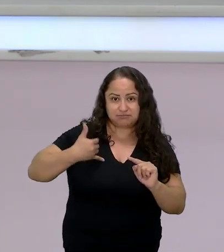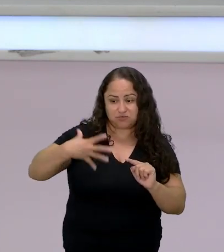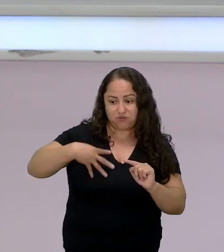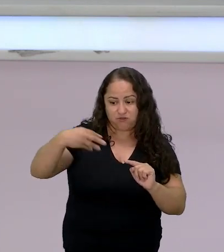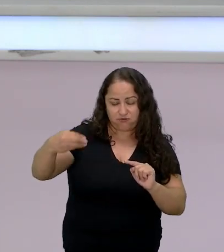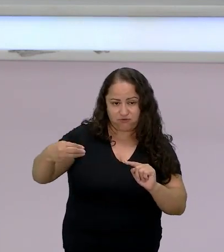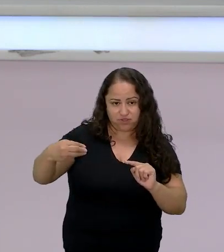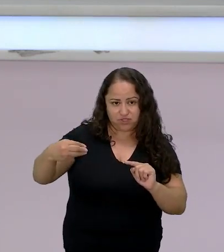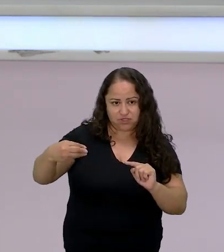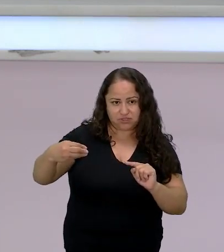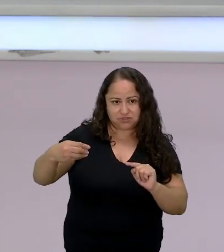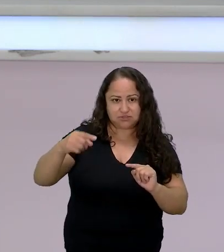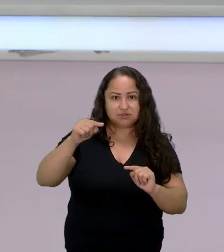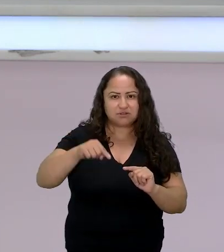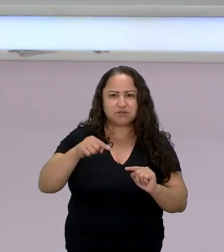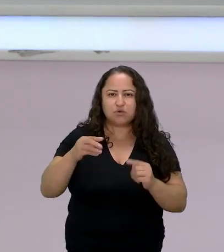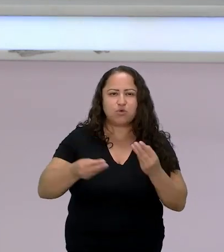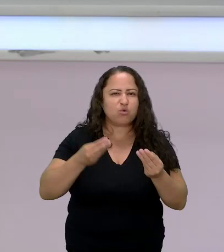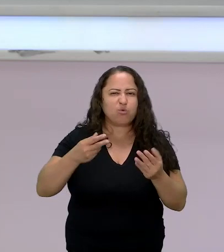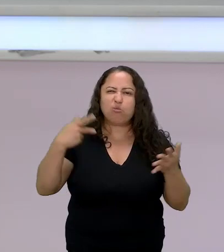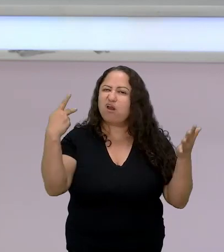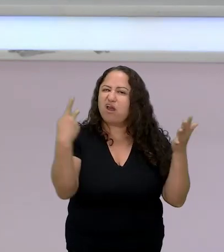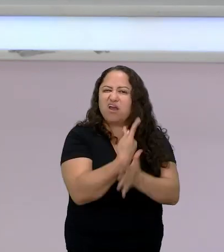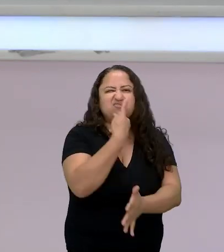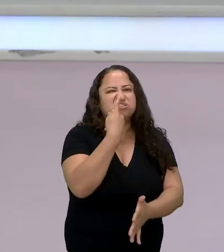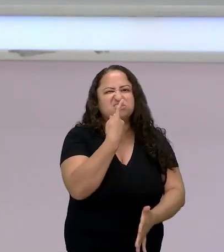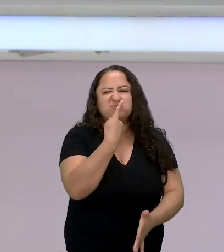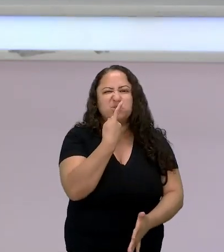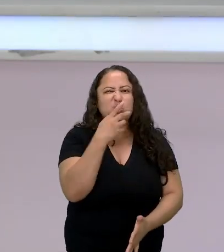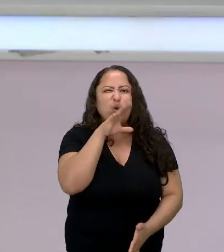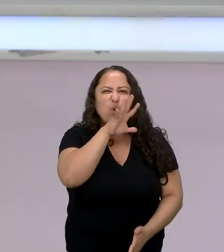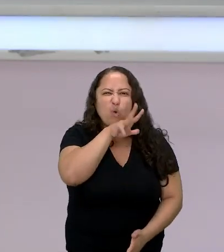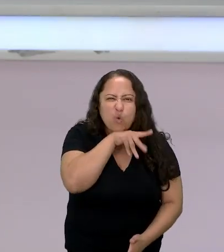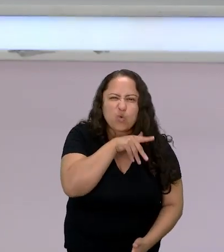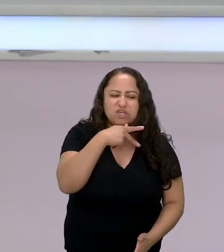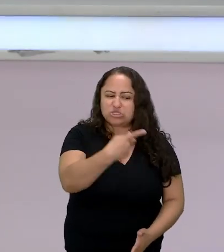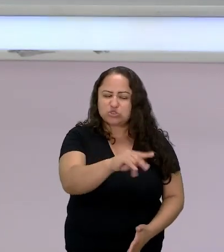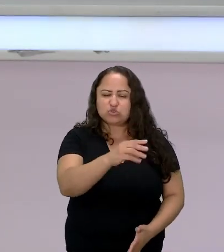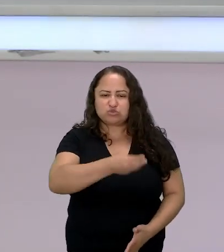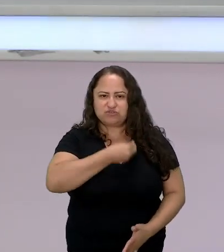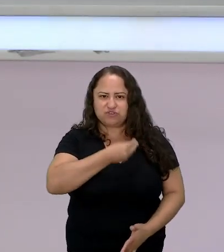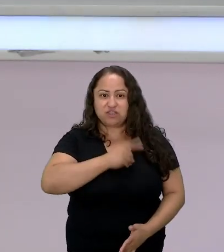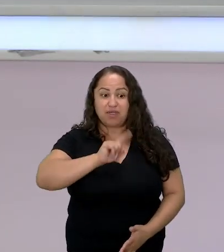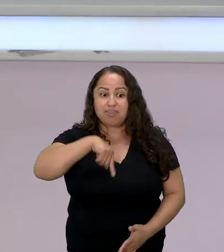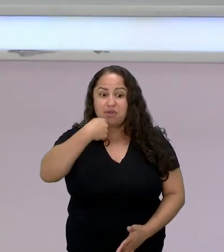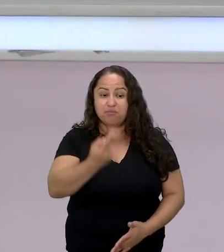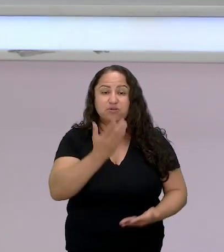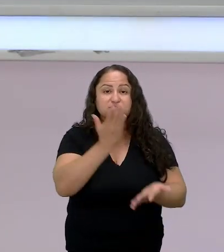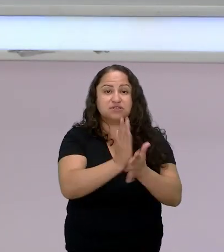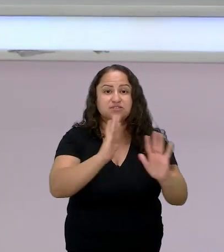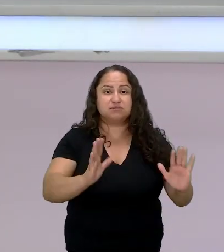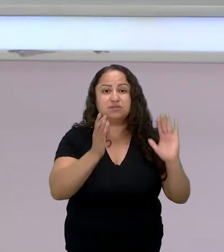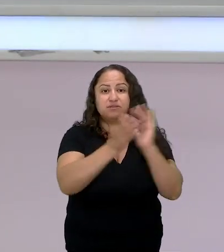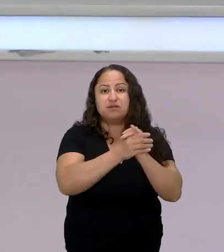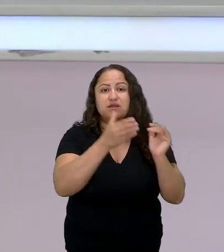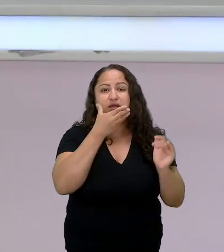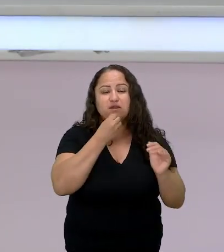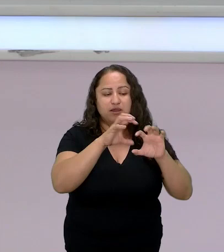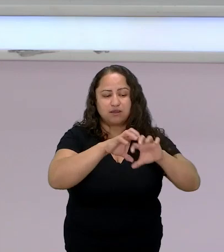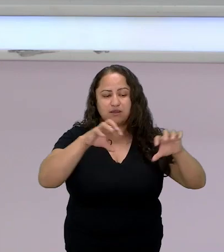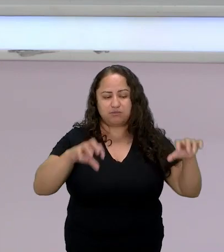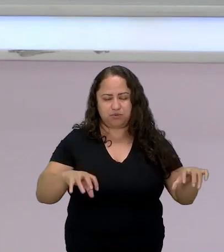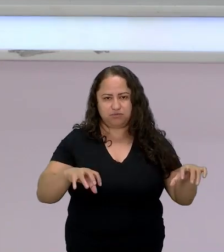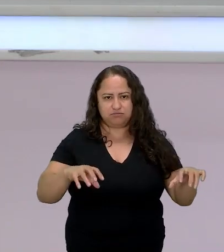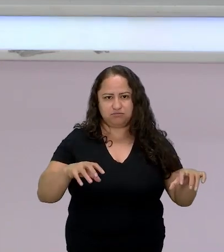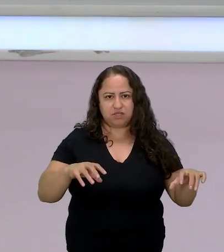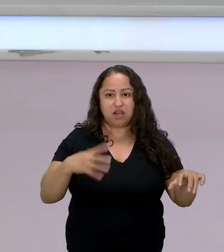como um erro em sua vida o casamento aí após o fim do relacionamento a escritora partiu para Gana